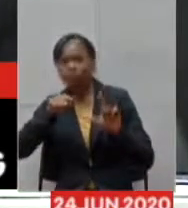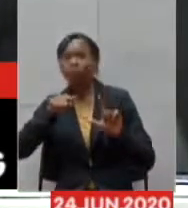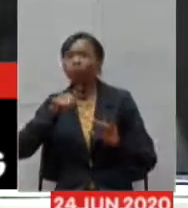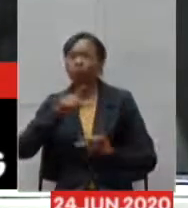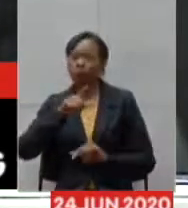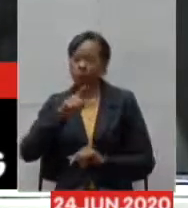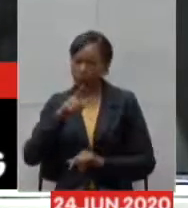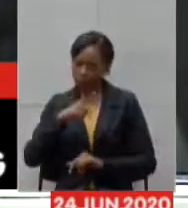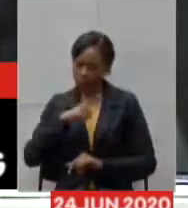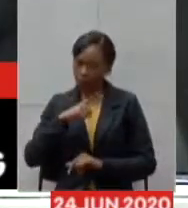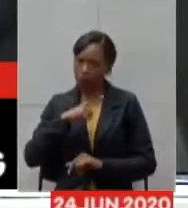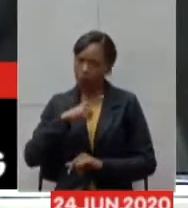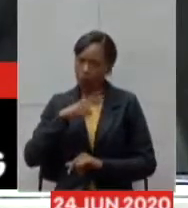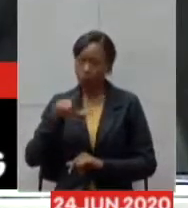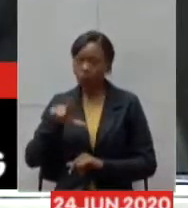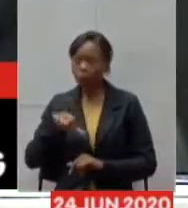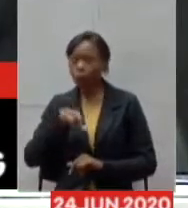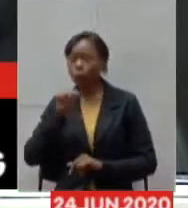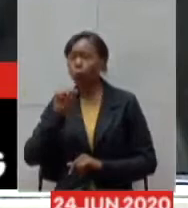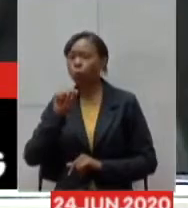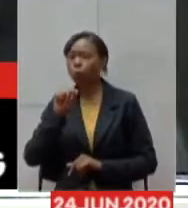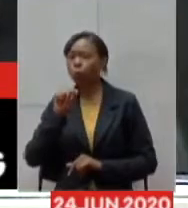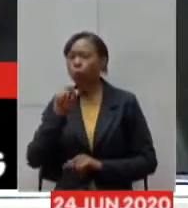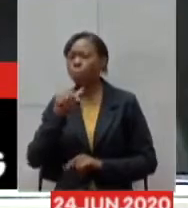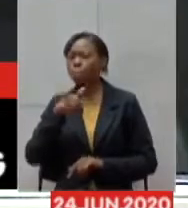a opção mais econômica